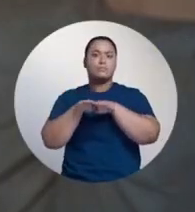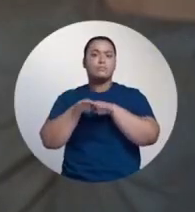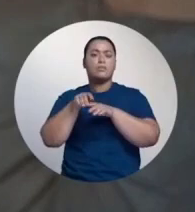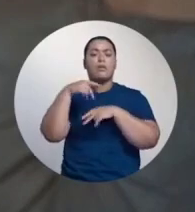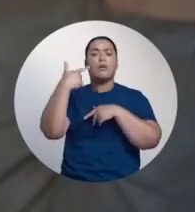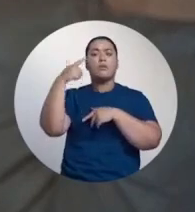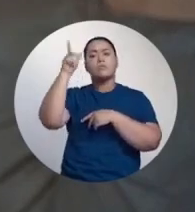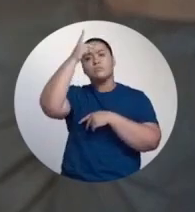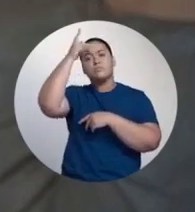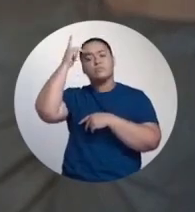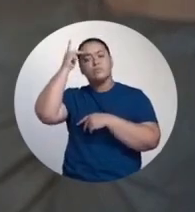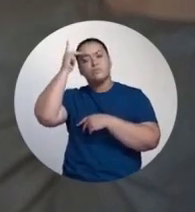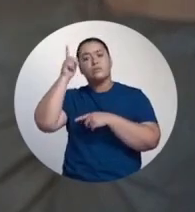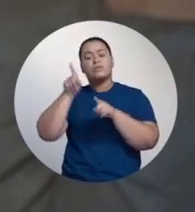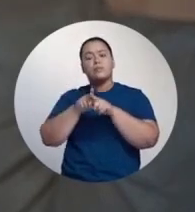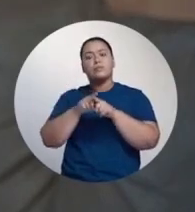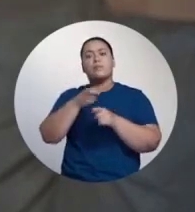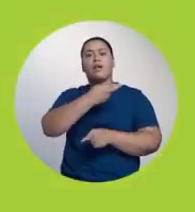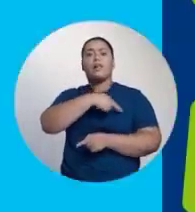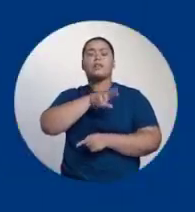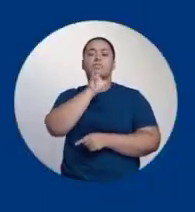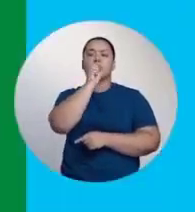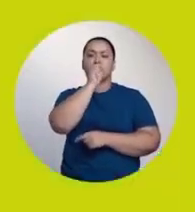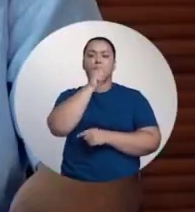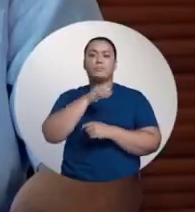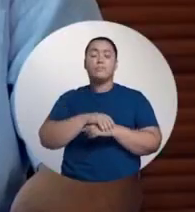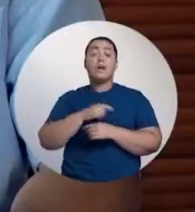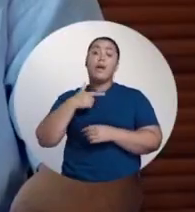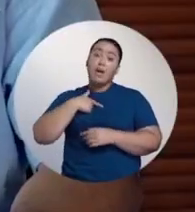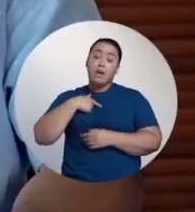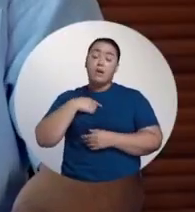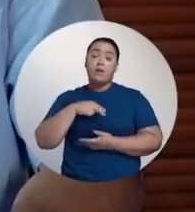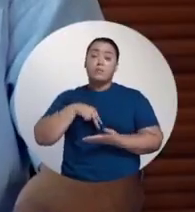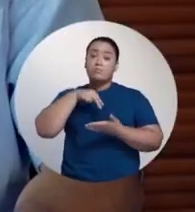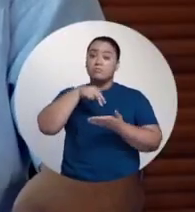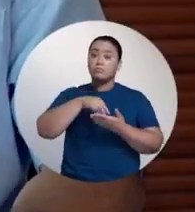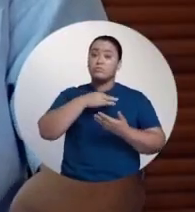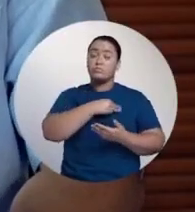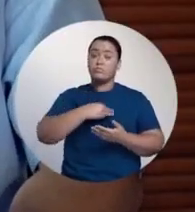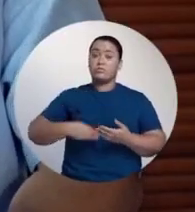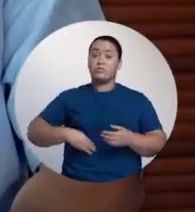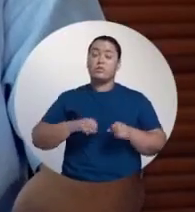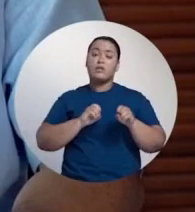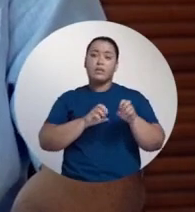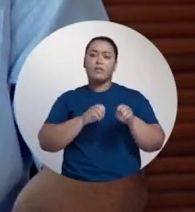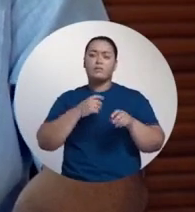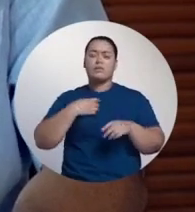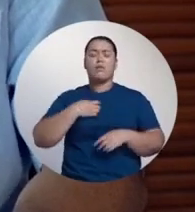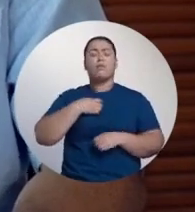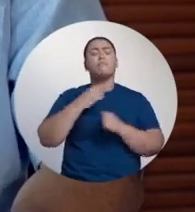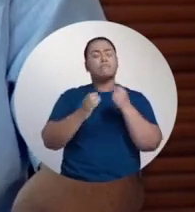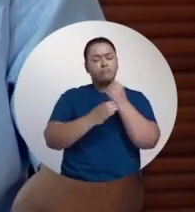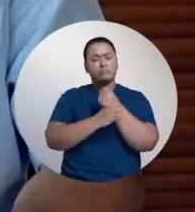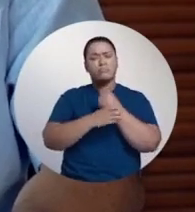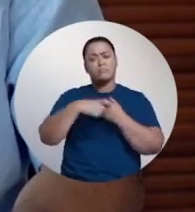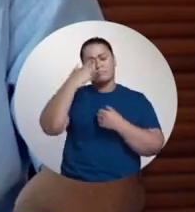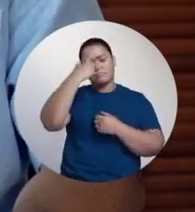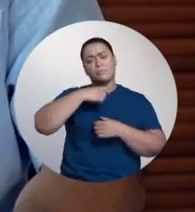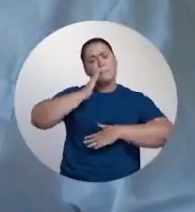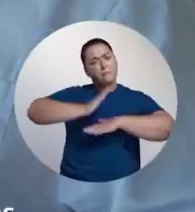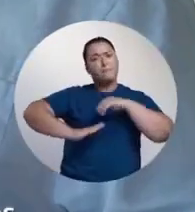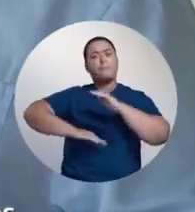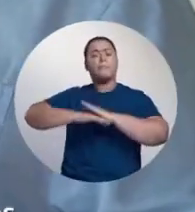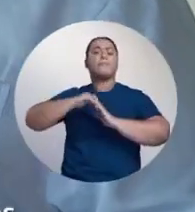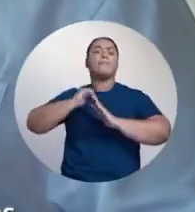nivelado Em relação aos outros Candidatos E os sabatistas Eu assumi o ministério Da educação Com a confiança plena De que dava conta Do